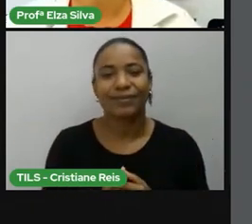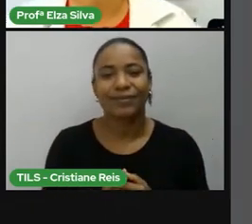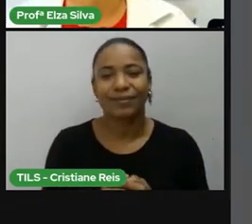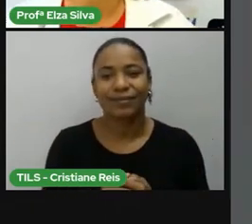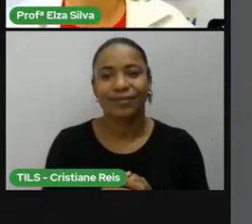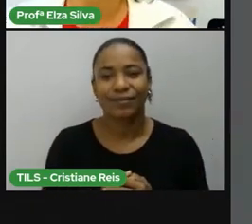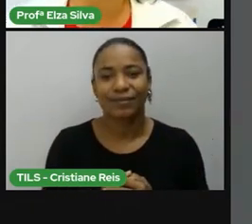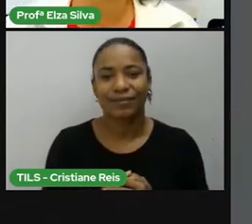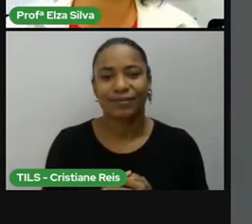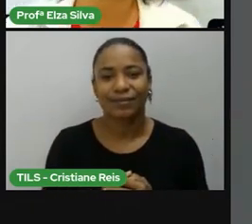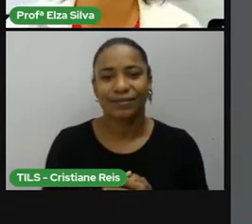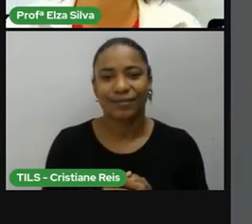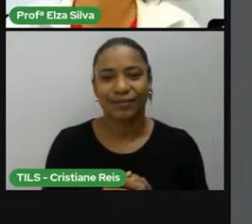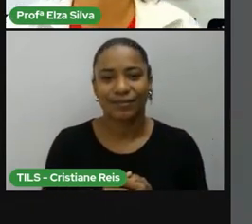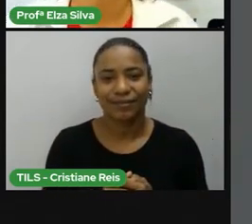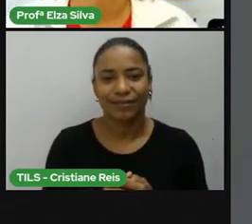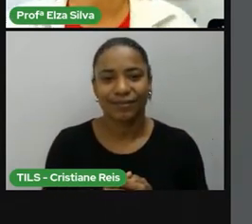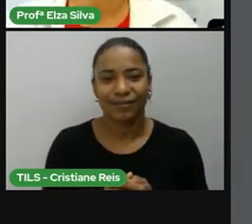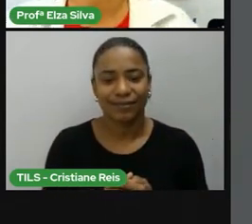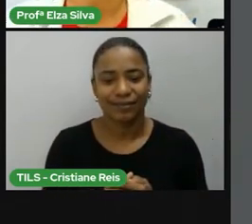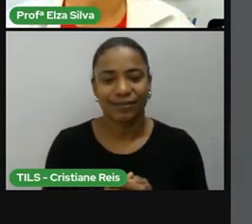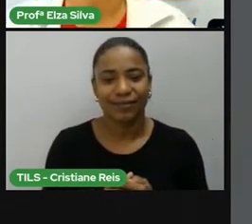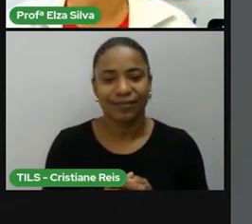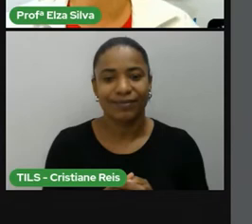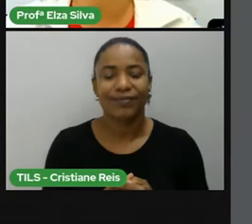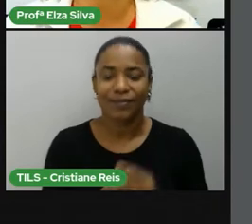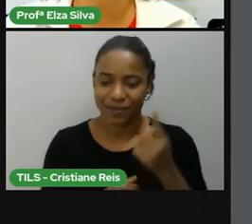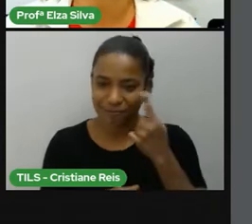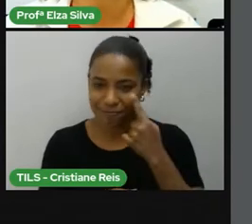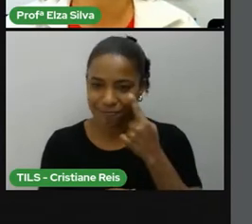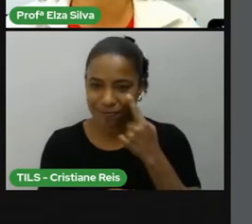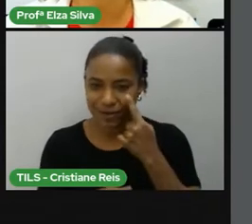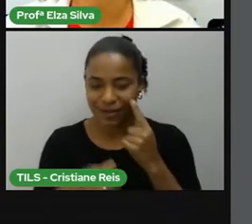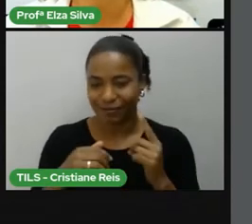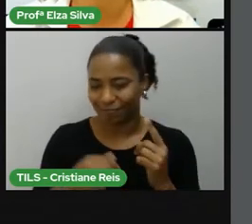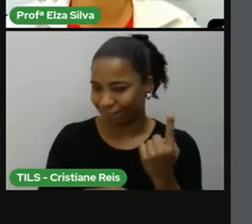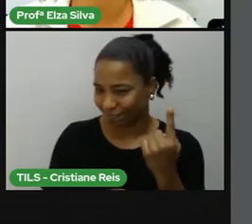só um minutinho, por só um minutinho, por favor.